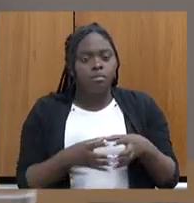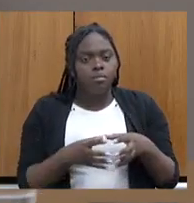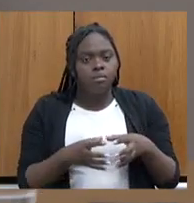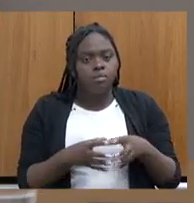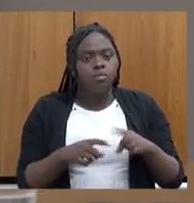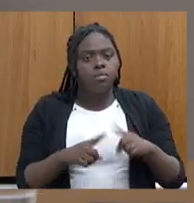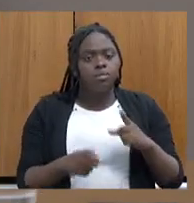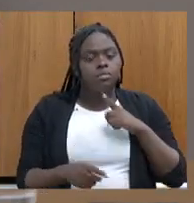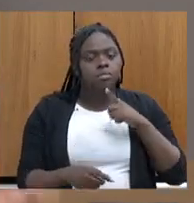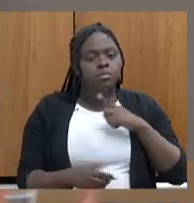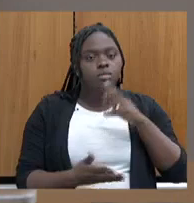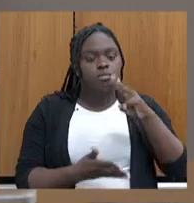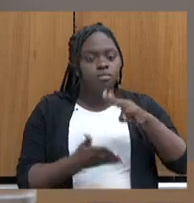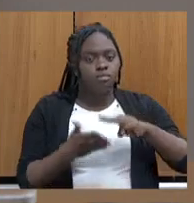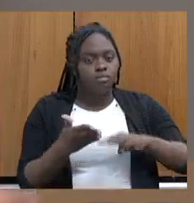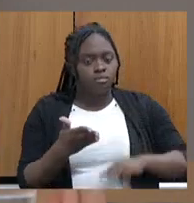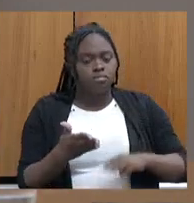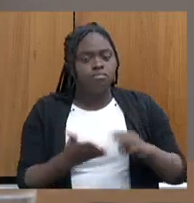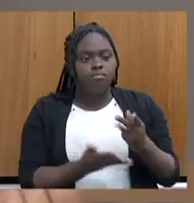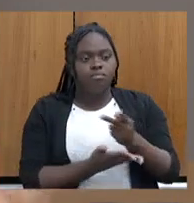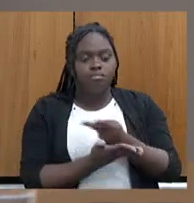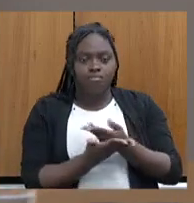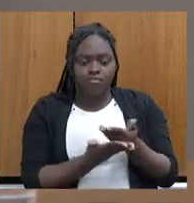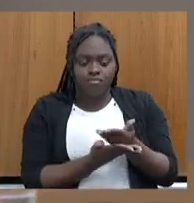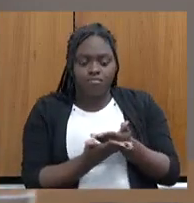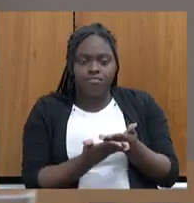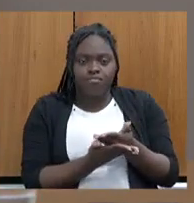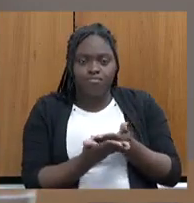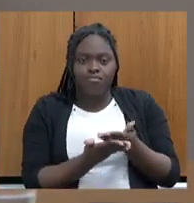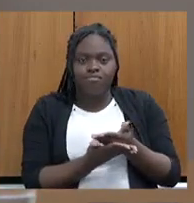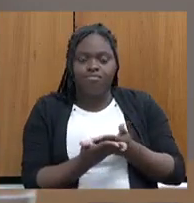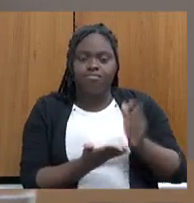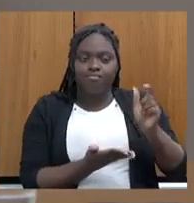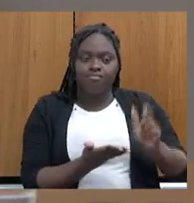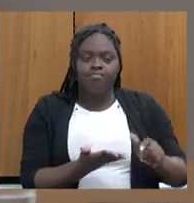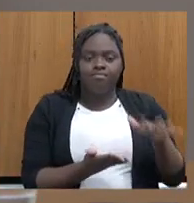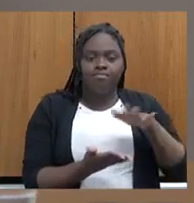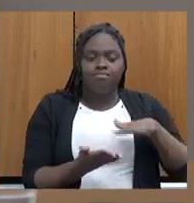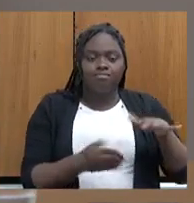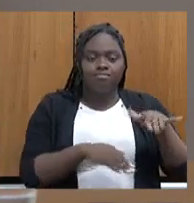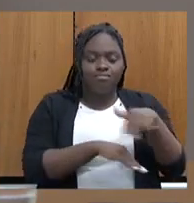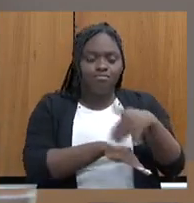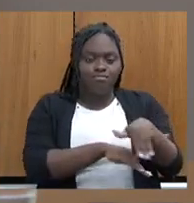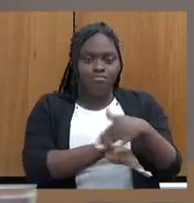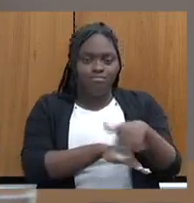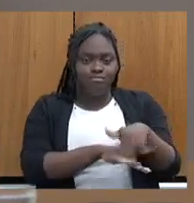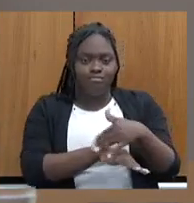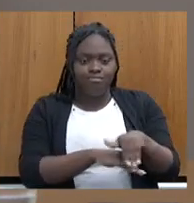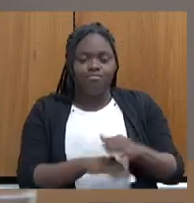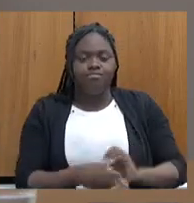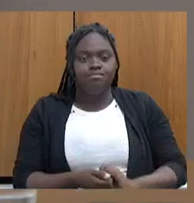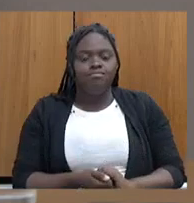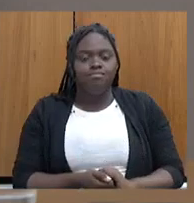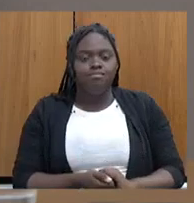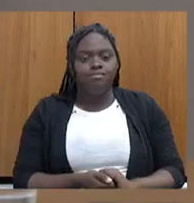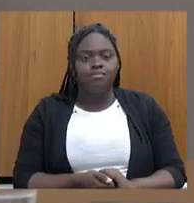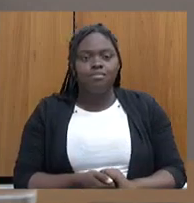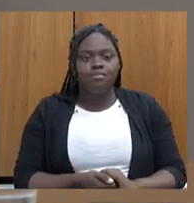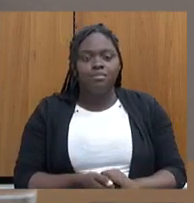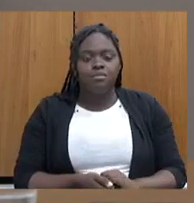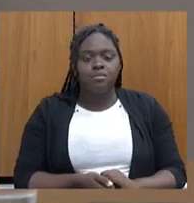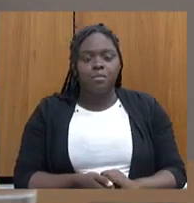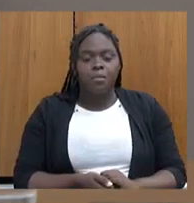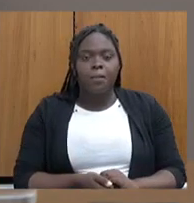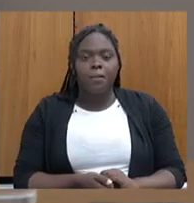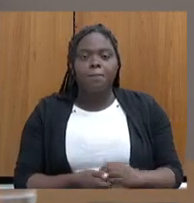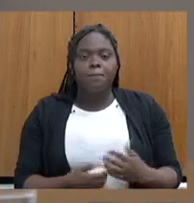toda uma metodologia de tratamento à pessoa em situação de rua. Então, é uma coisa que nós acreditamos, e aqui